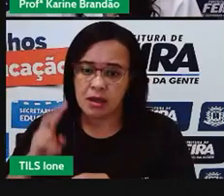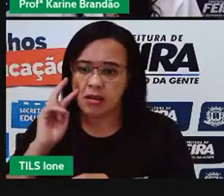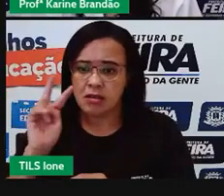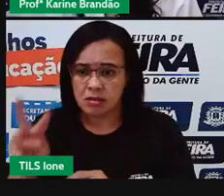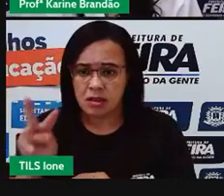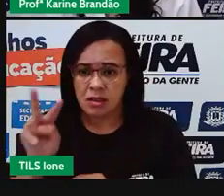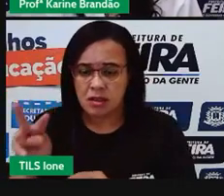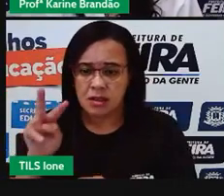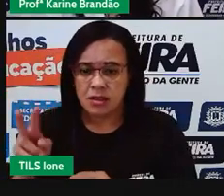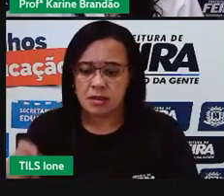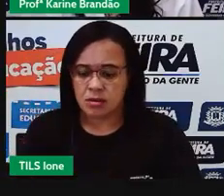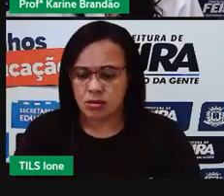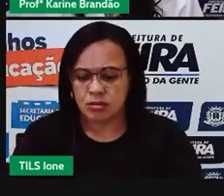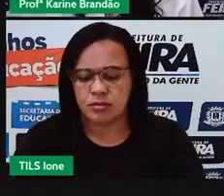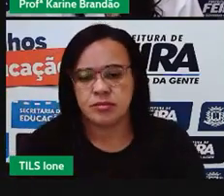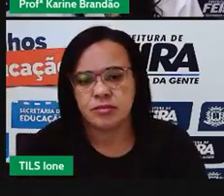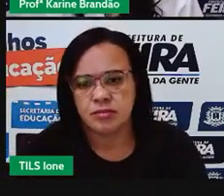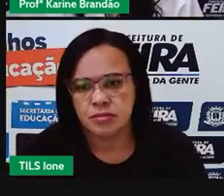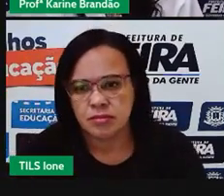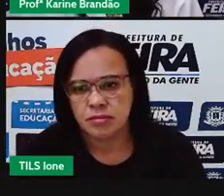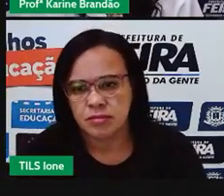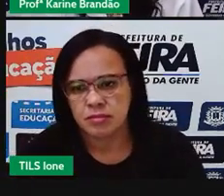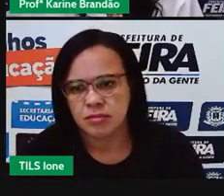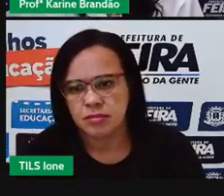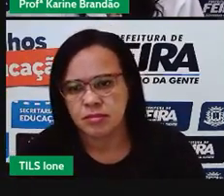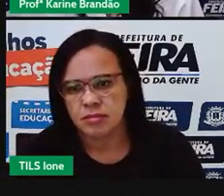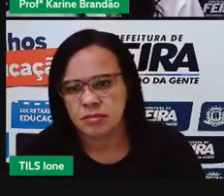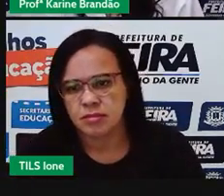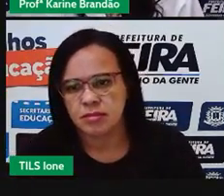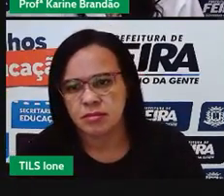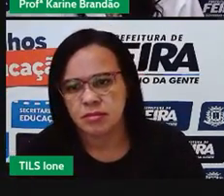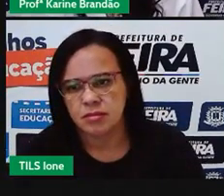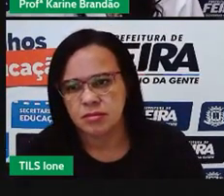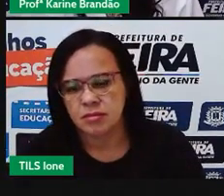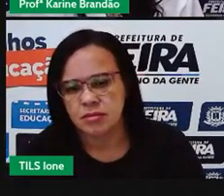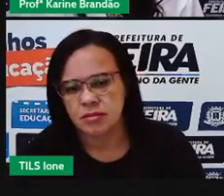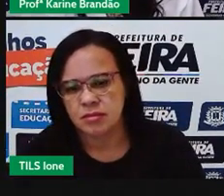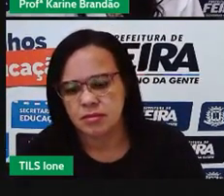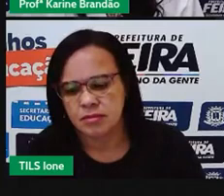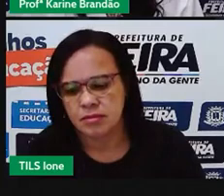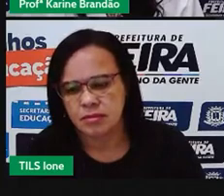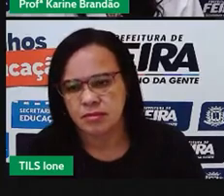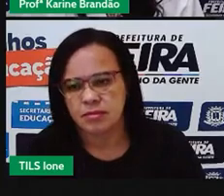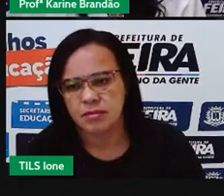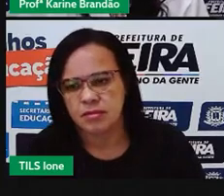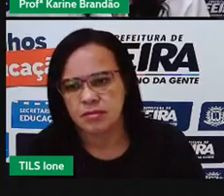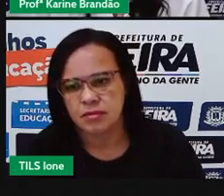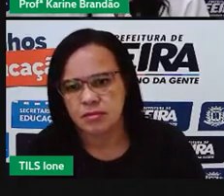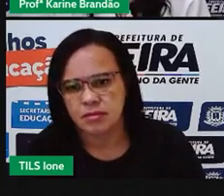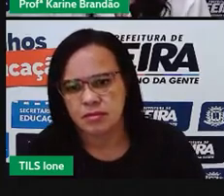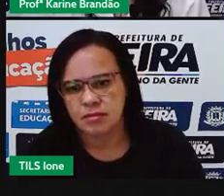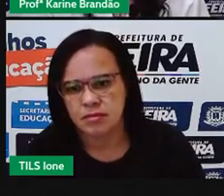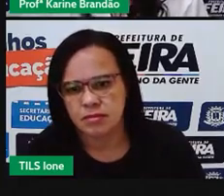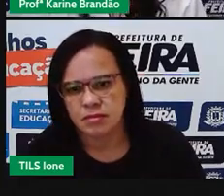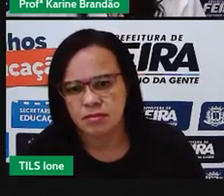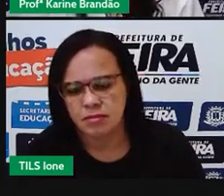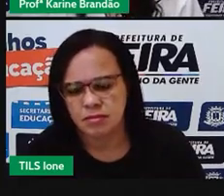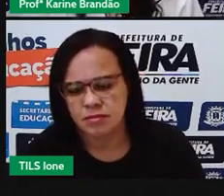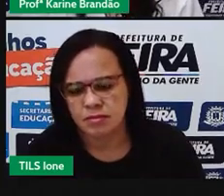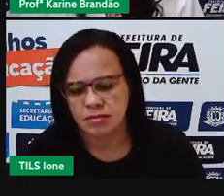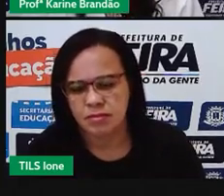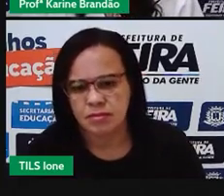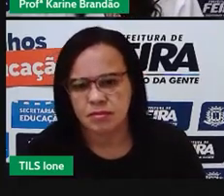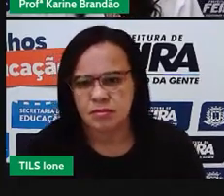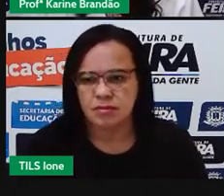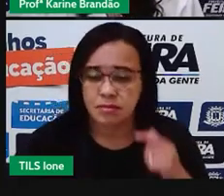essa charge aí, larga a água, calma, é a água que eu captei da chuva. E essa